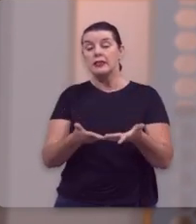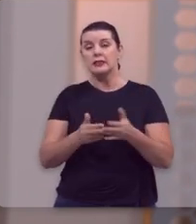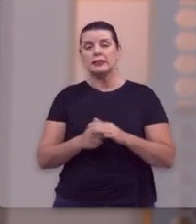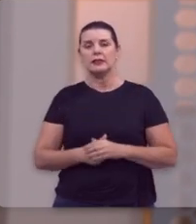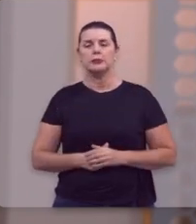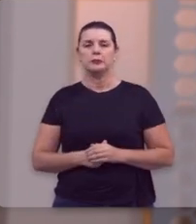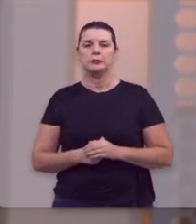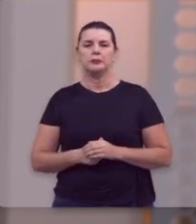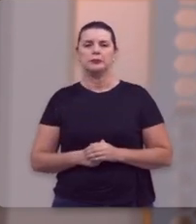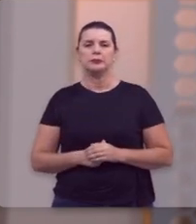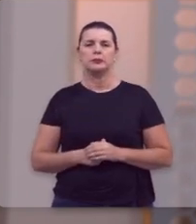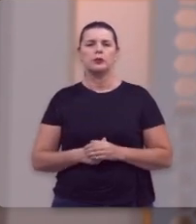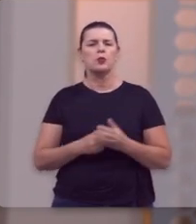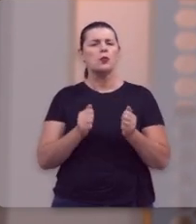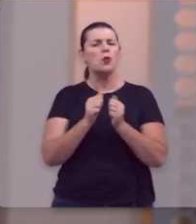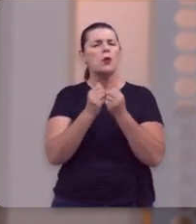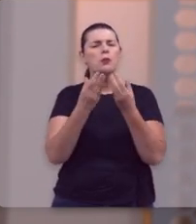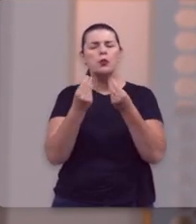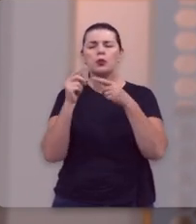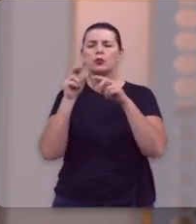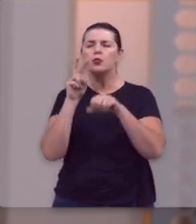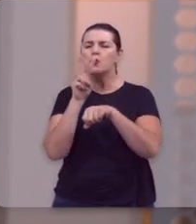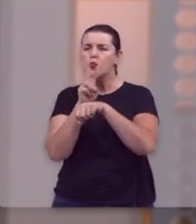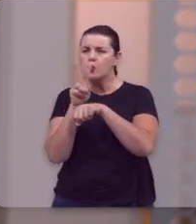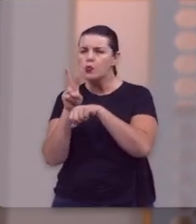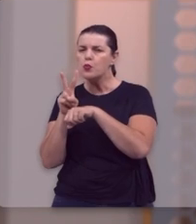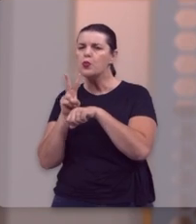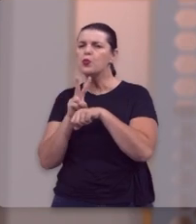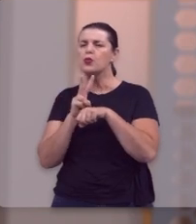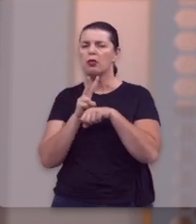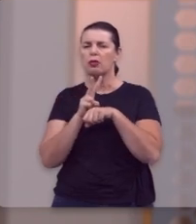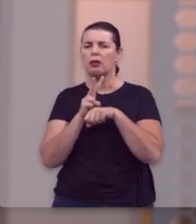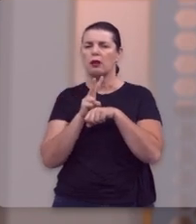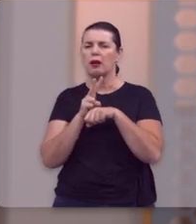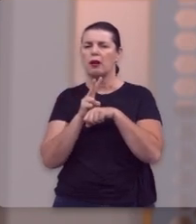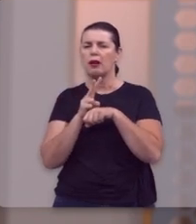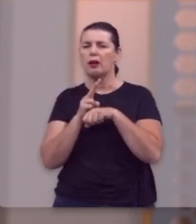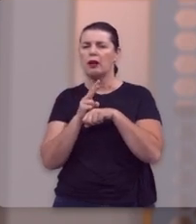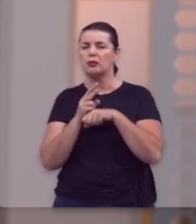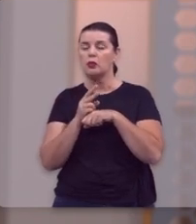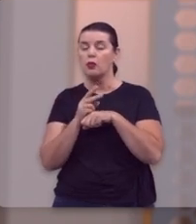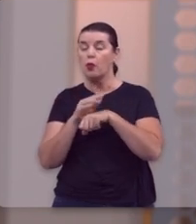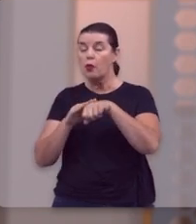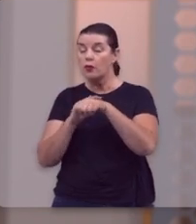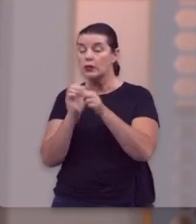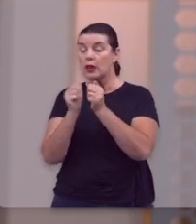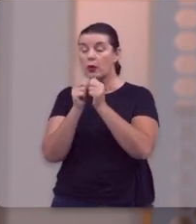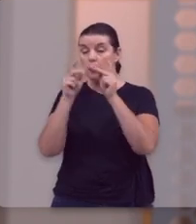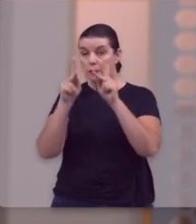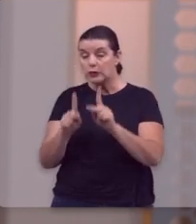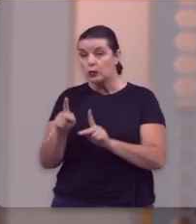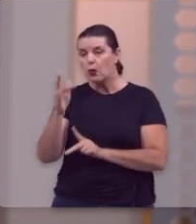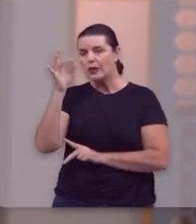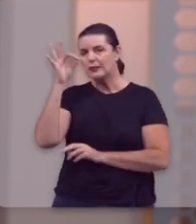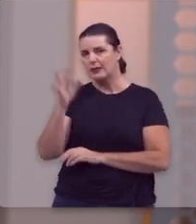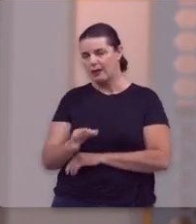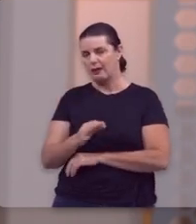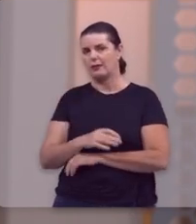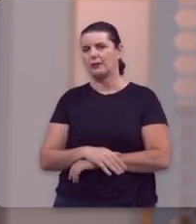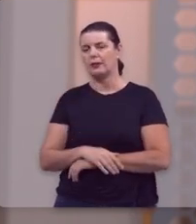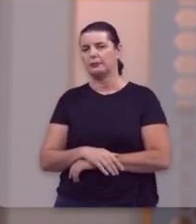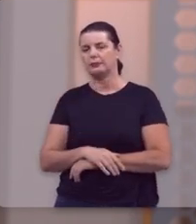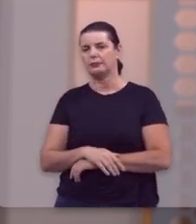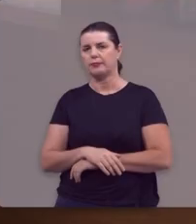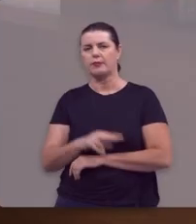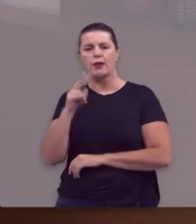preciso fazer isso com muito cuidado e levar este assunto à pessoa certa.